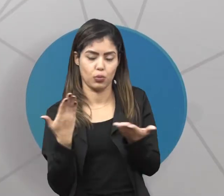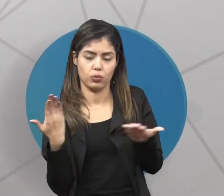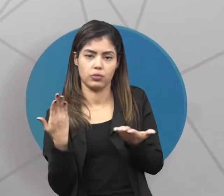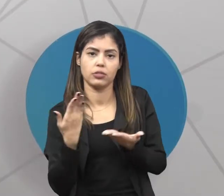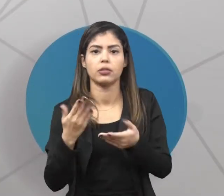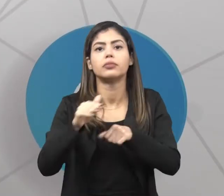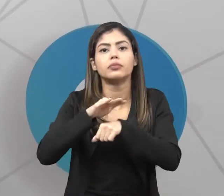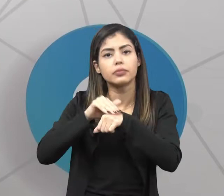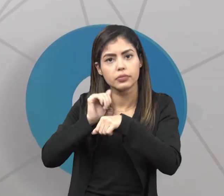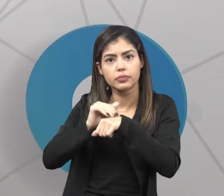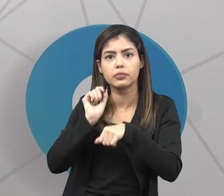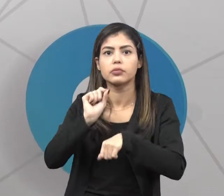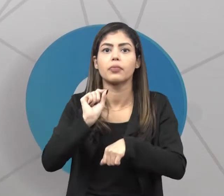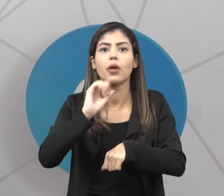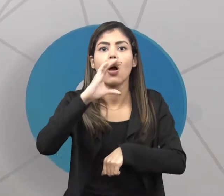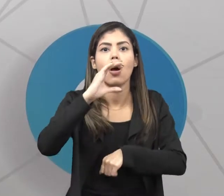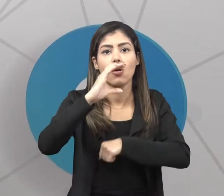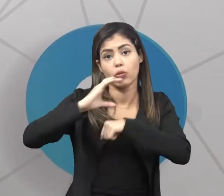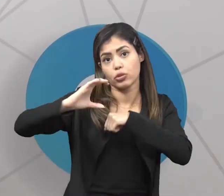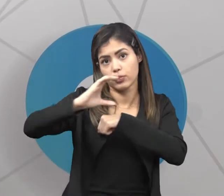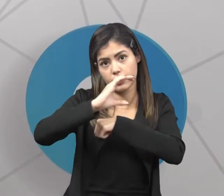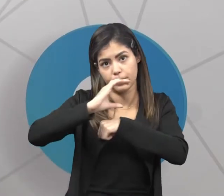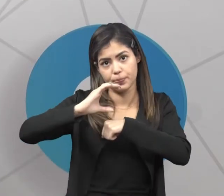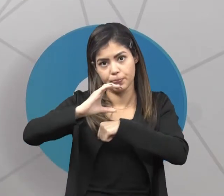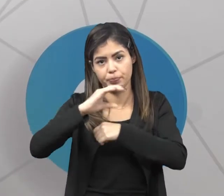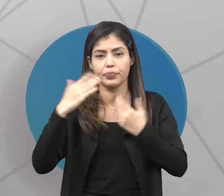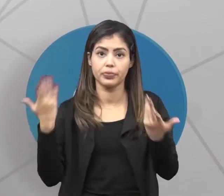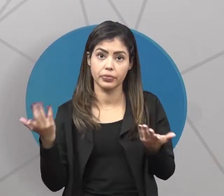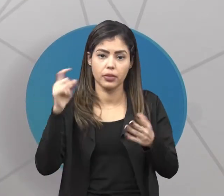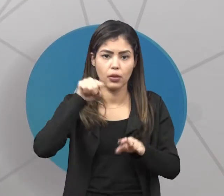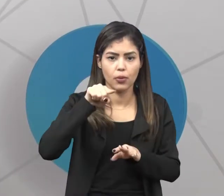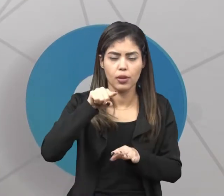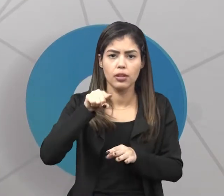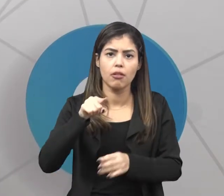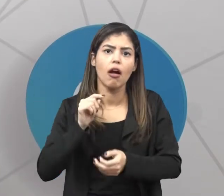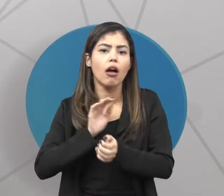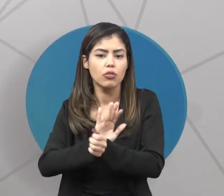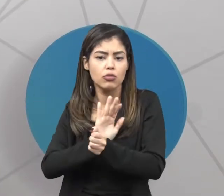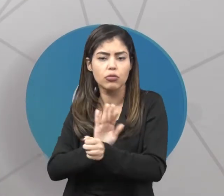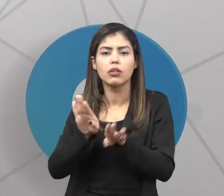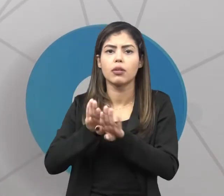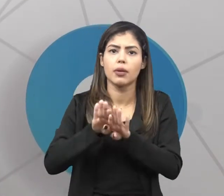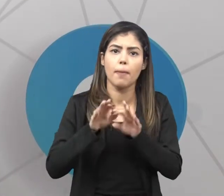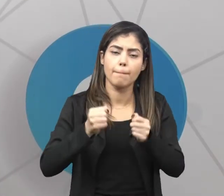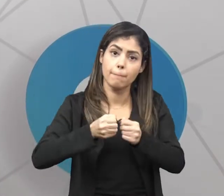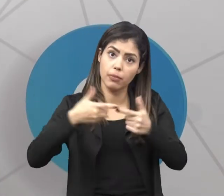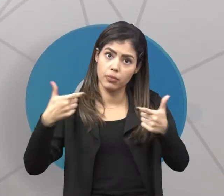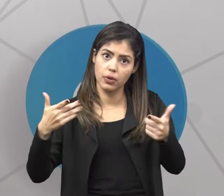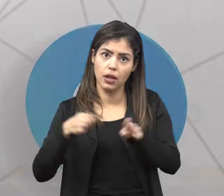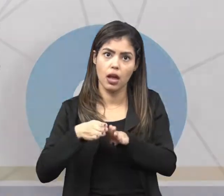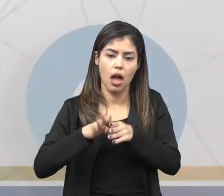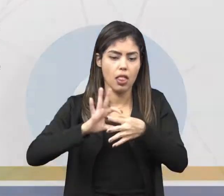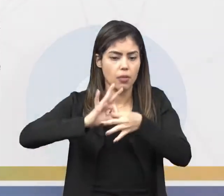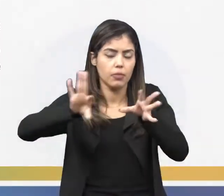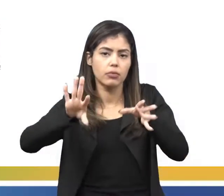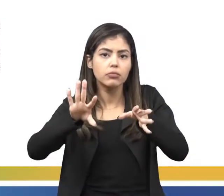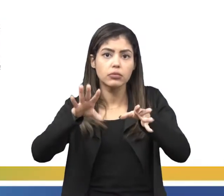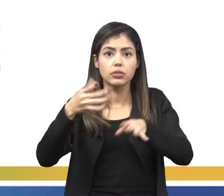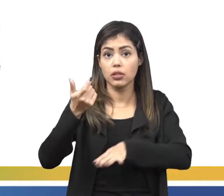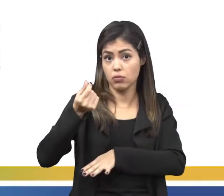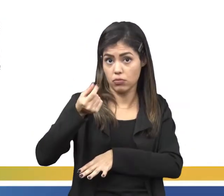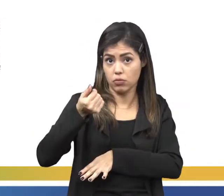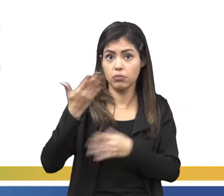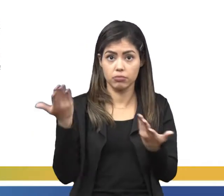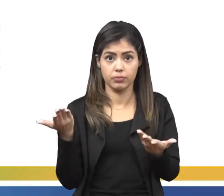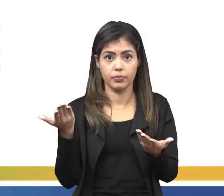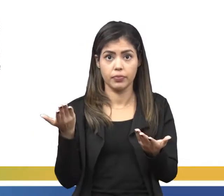chamamos de Constituição. Então, ele contribui bastante com o liberalismo econômico, inclusive